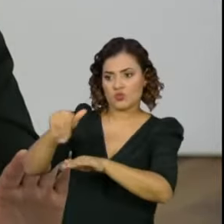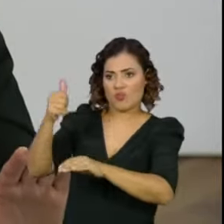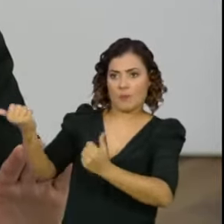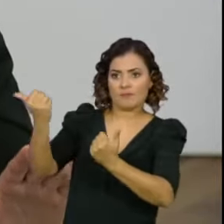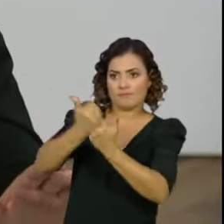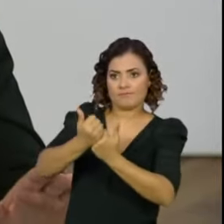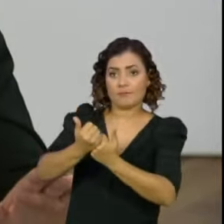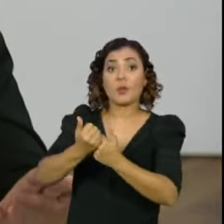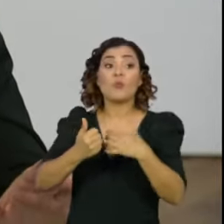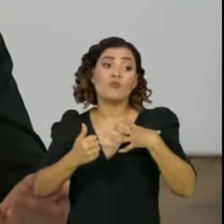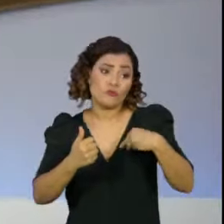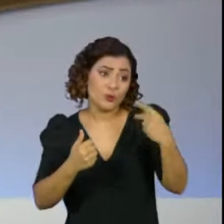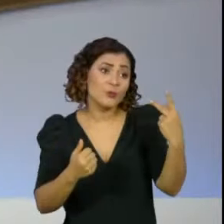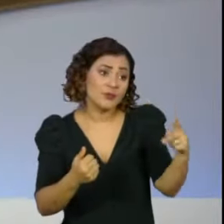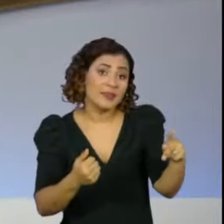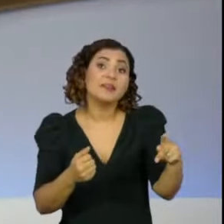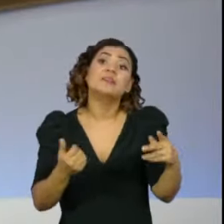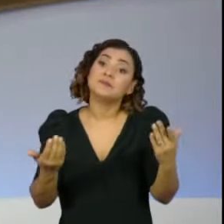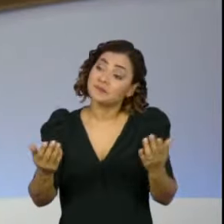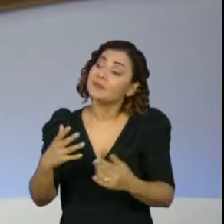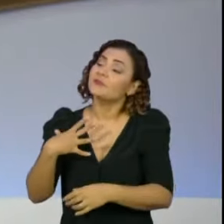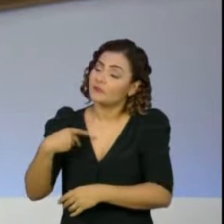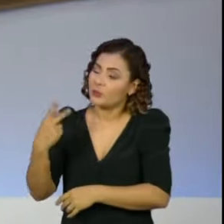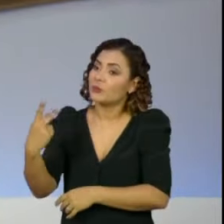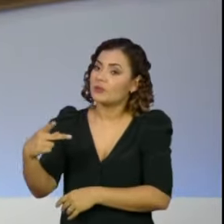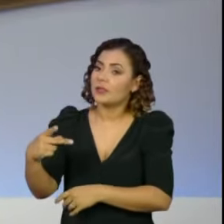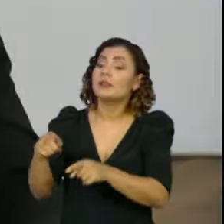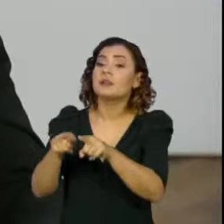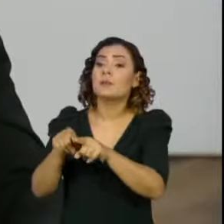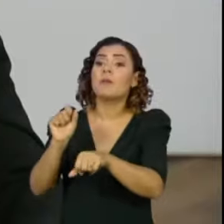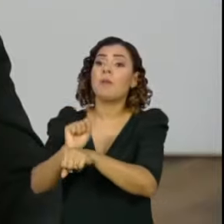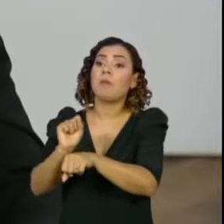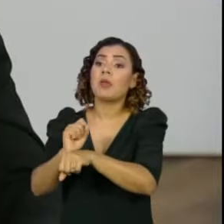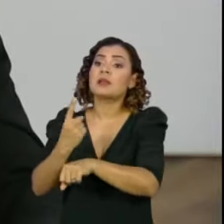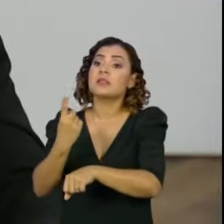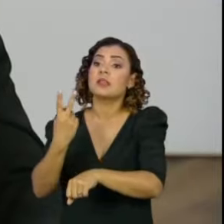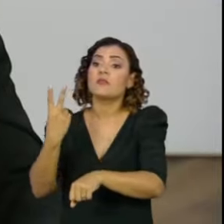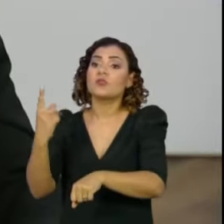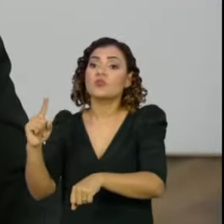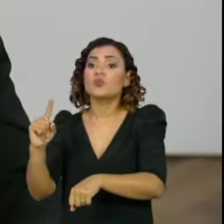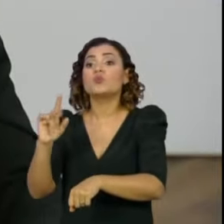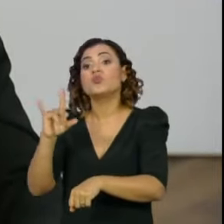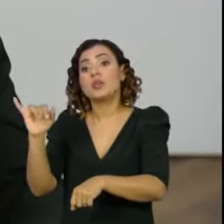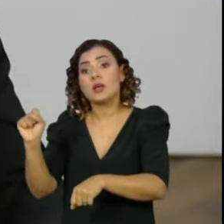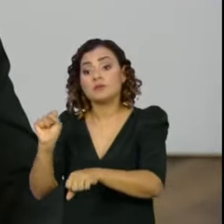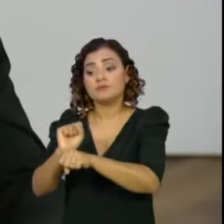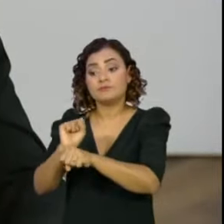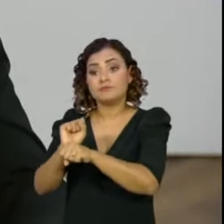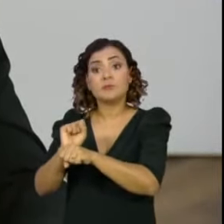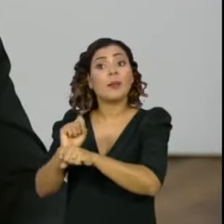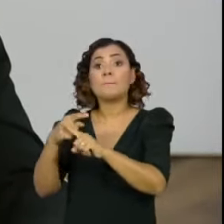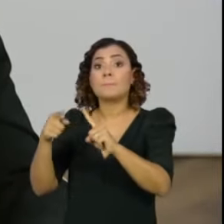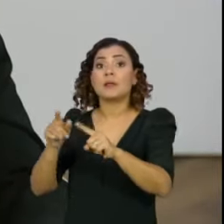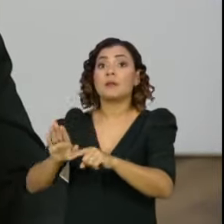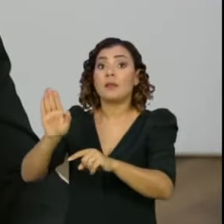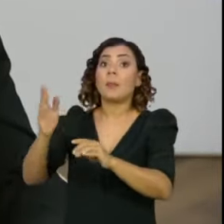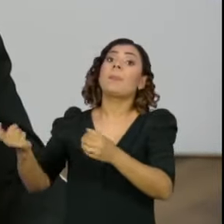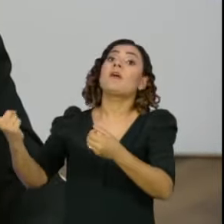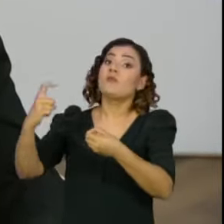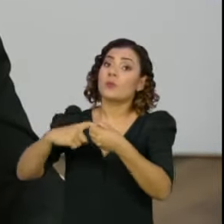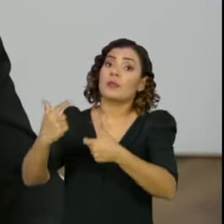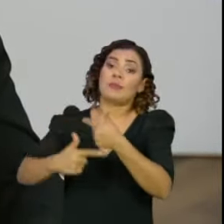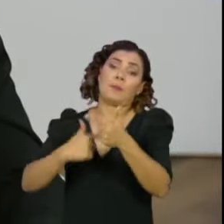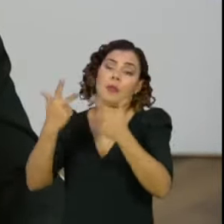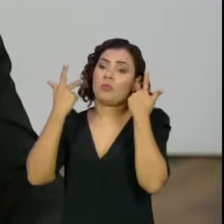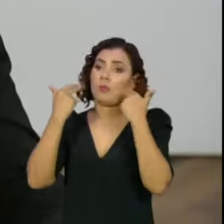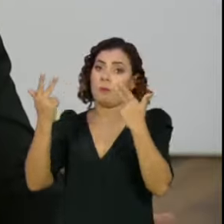O filho dele, inclusive. o filho dele, inclusive. Ficou vago esses 121 dias. E agora a opção dele foi não renovar a licença e retornar suas